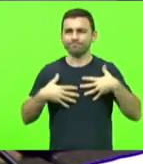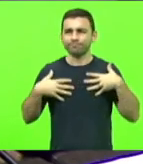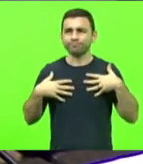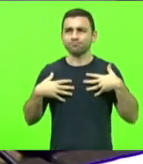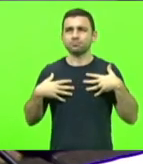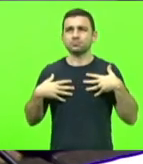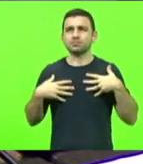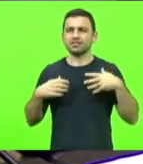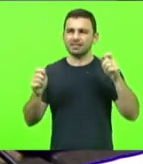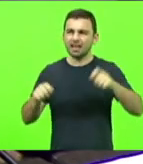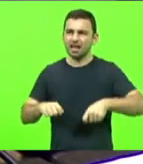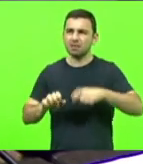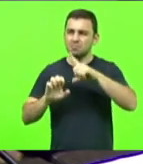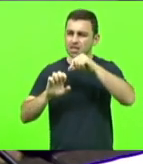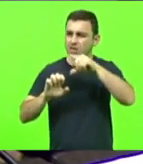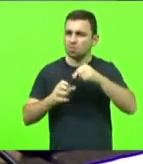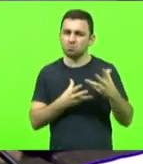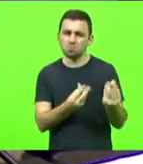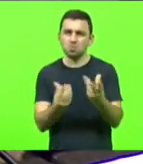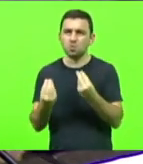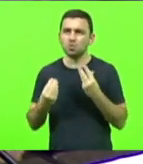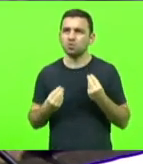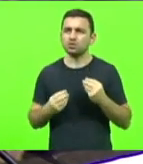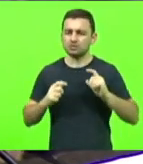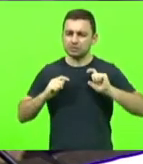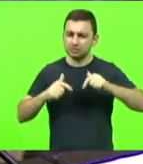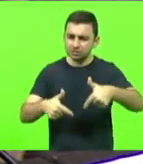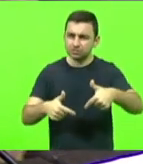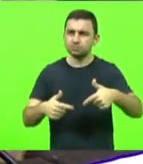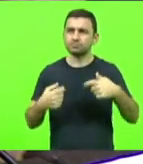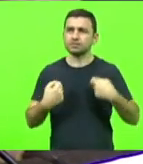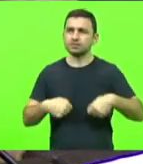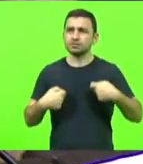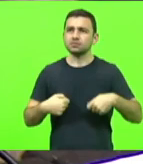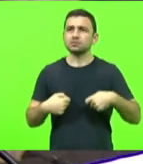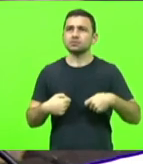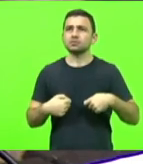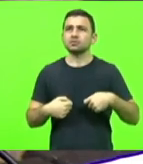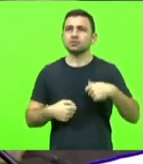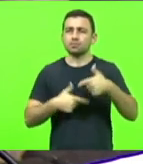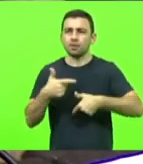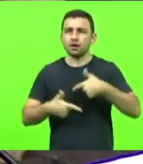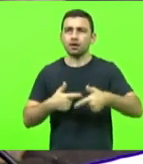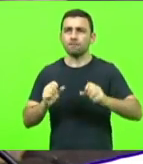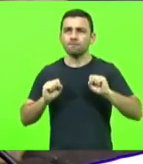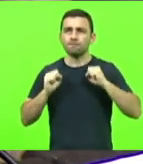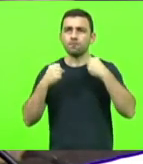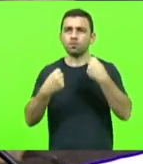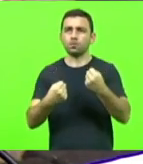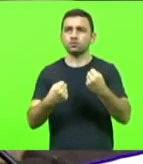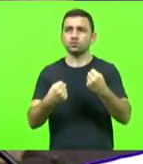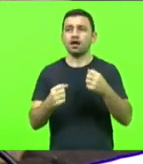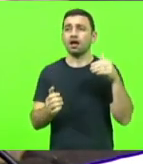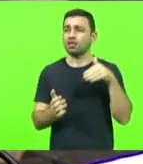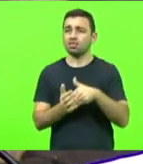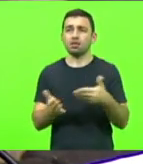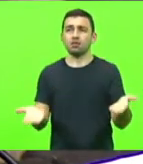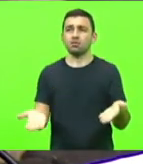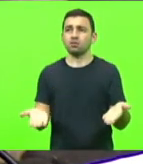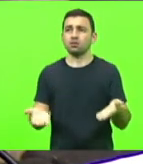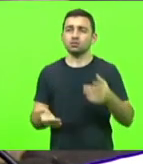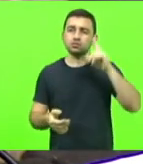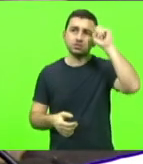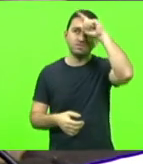país empreendedor onde a livre iniciativa ela existe com mais força e vigor, até aqui nós temos dificuldade para